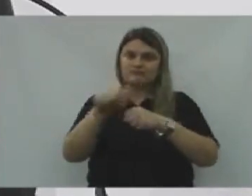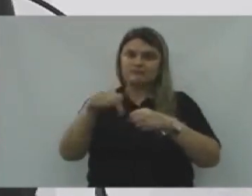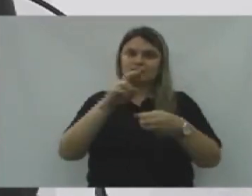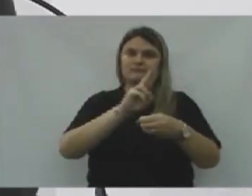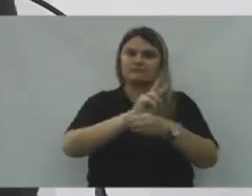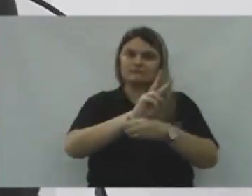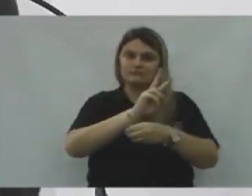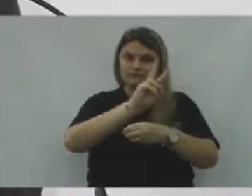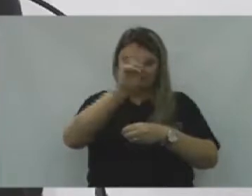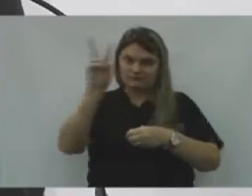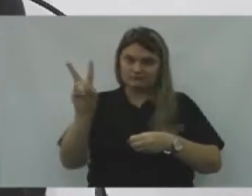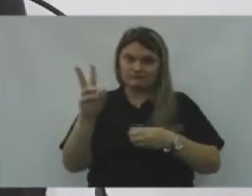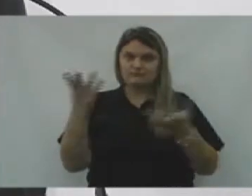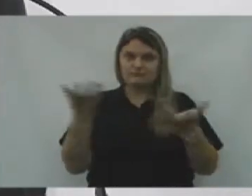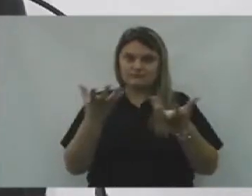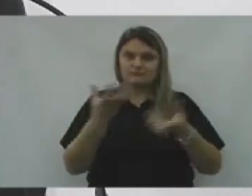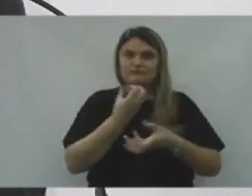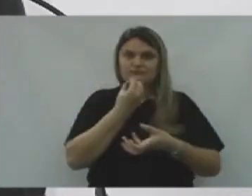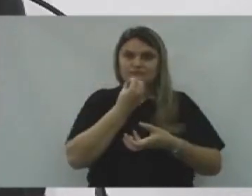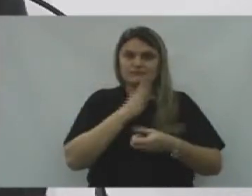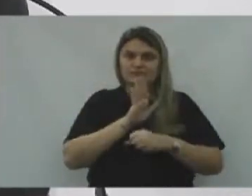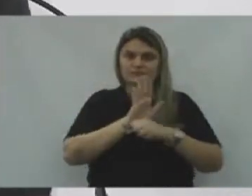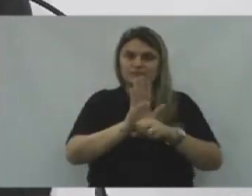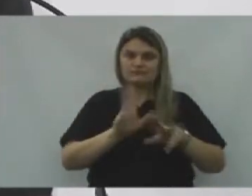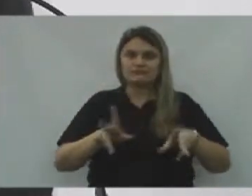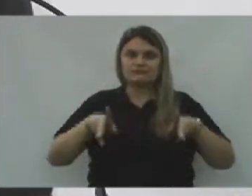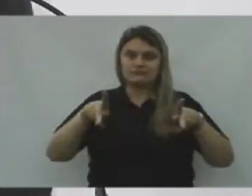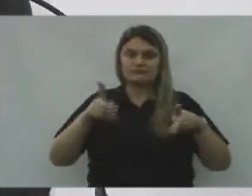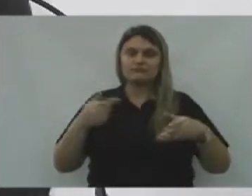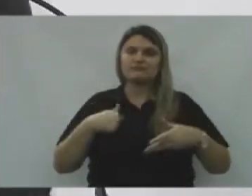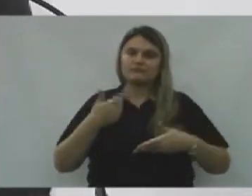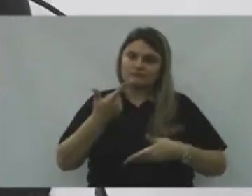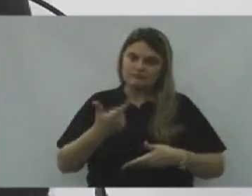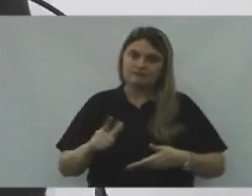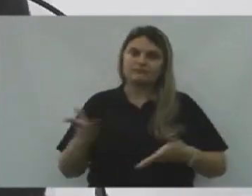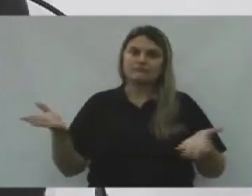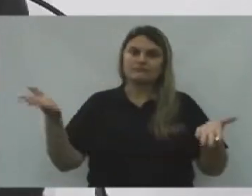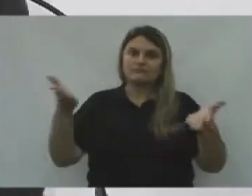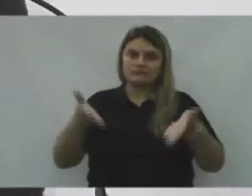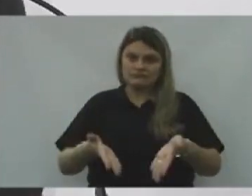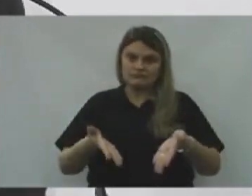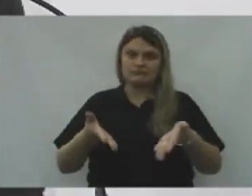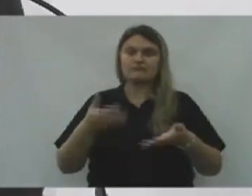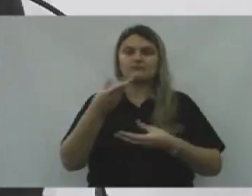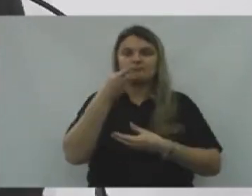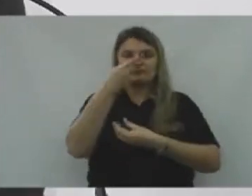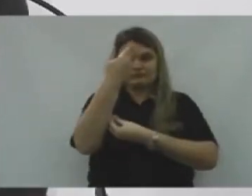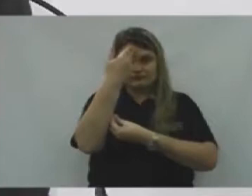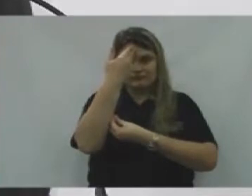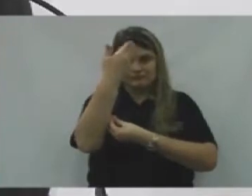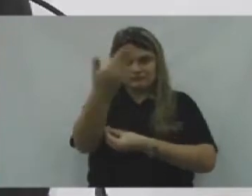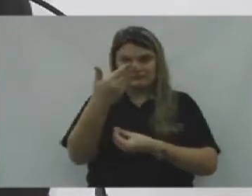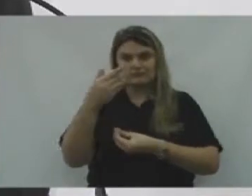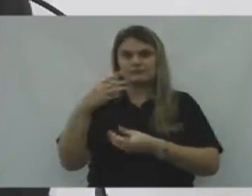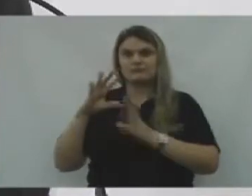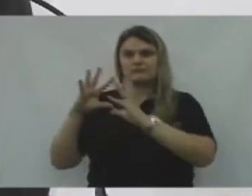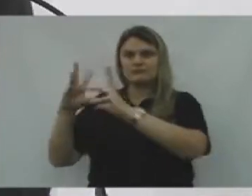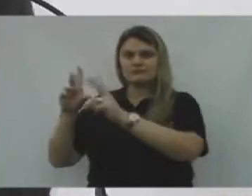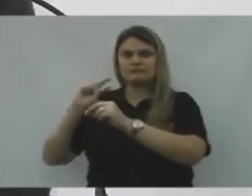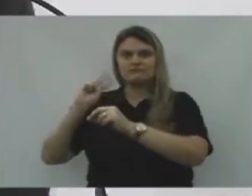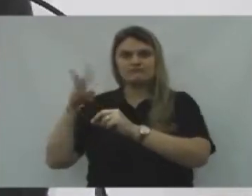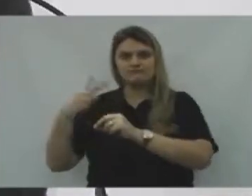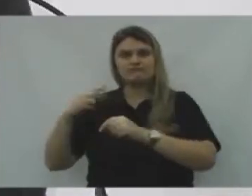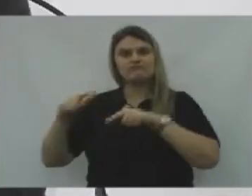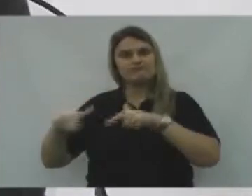Vitória, Que querem o bem da população. E eu venho mais, nesse dia de hoje, Agradecer o empenho que estão